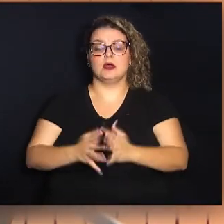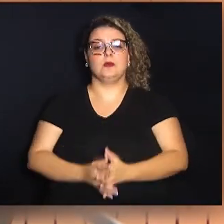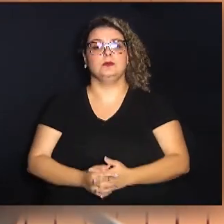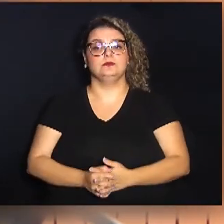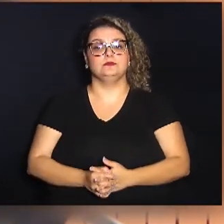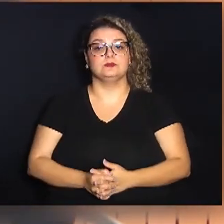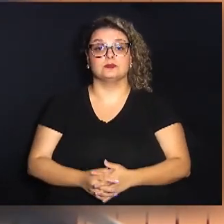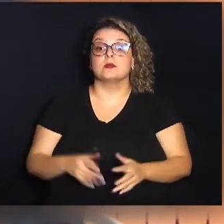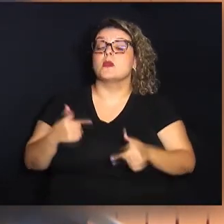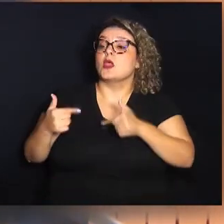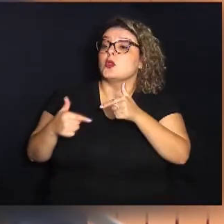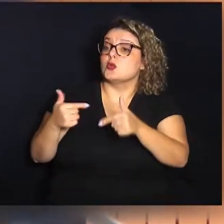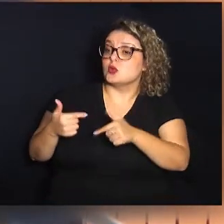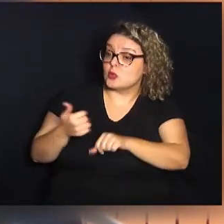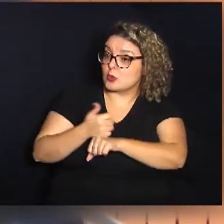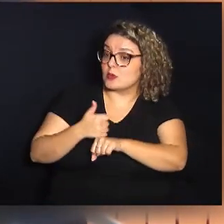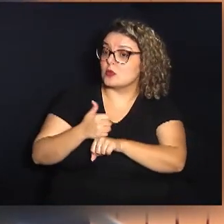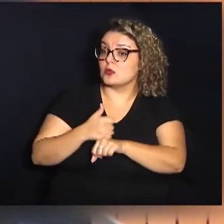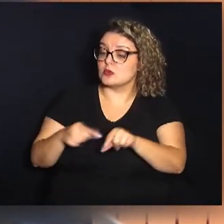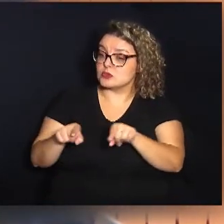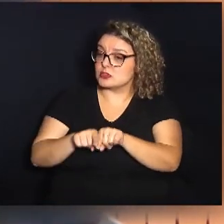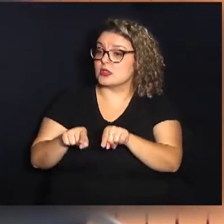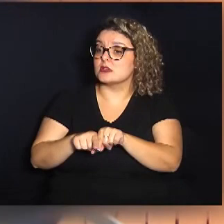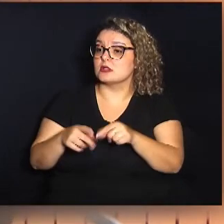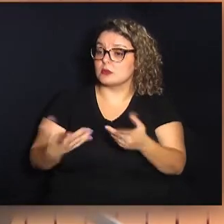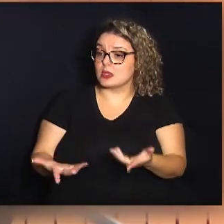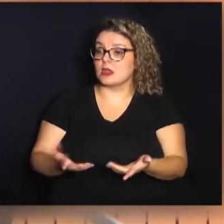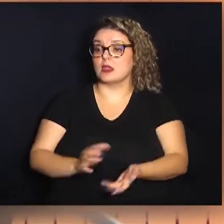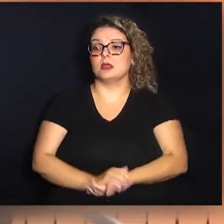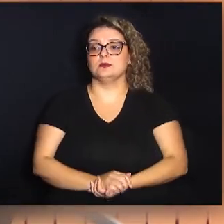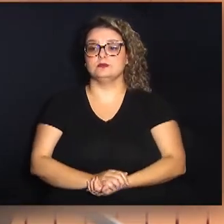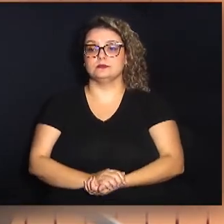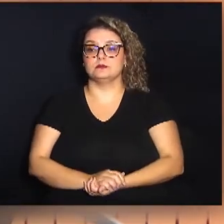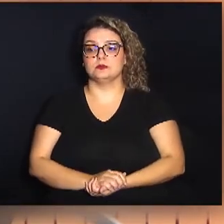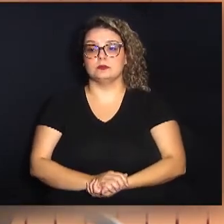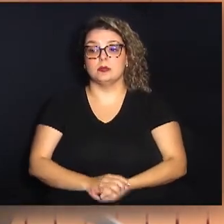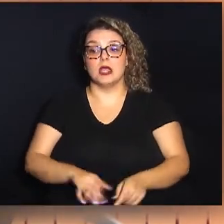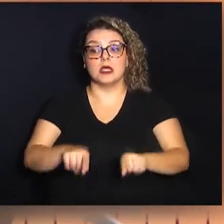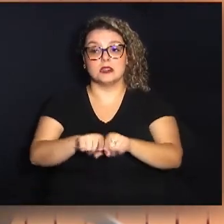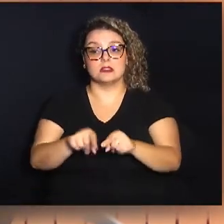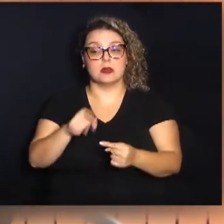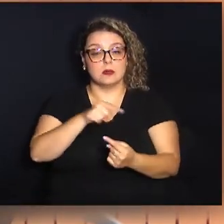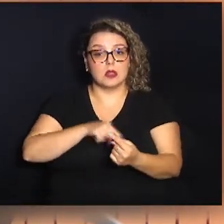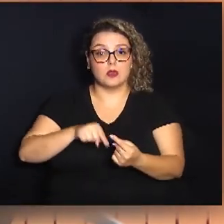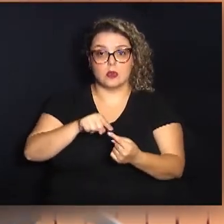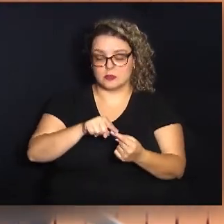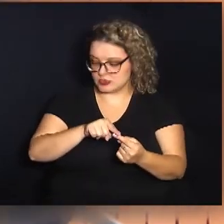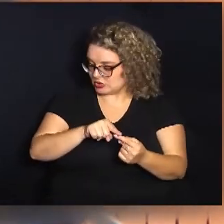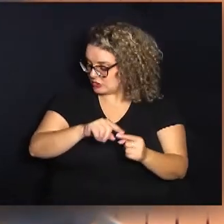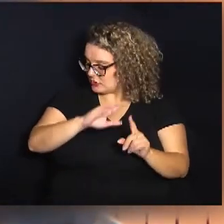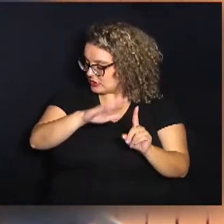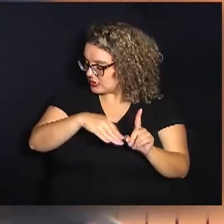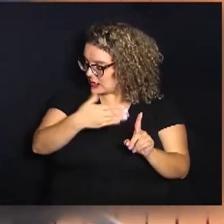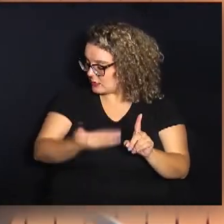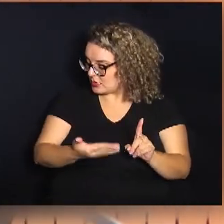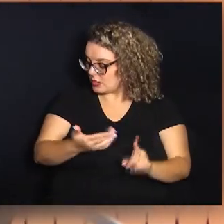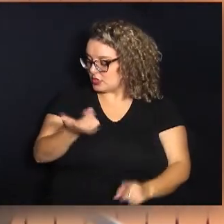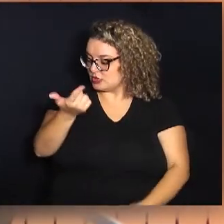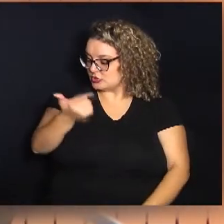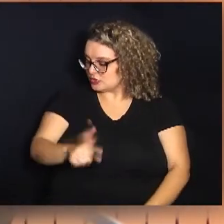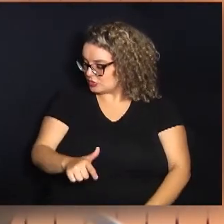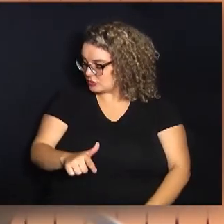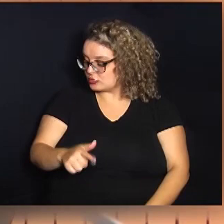trabalhos profissionais mas também tem o objetivo essa honraria de continuar viu